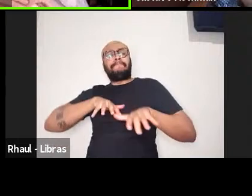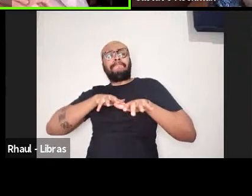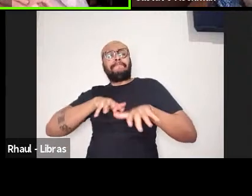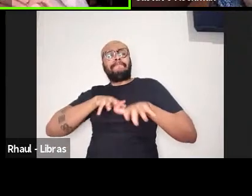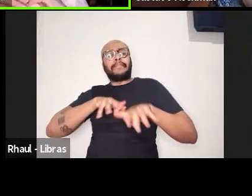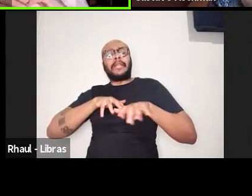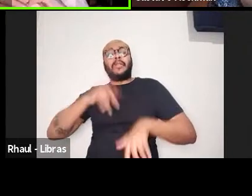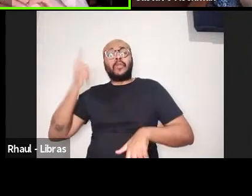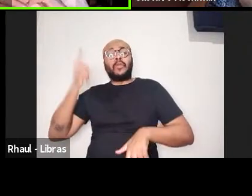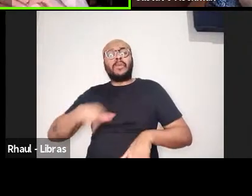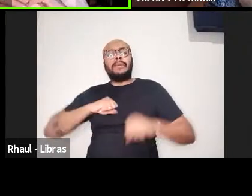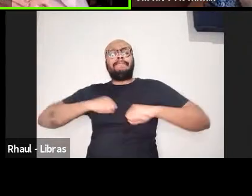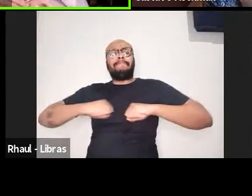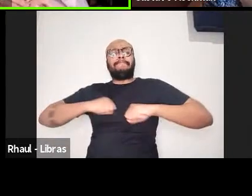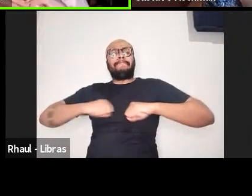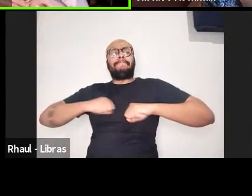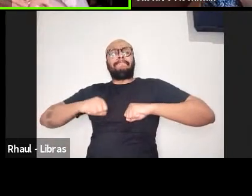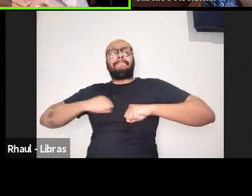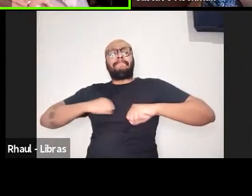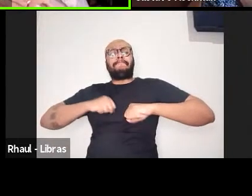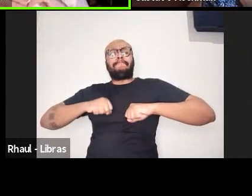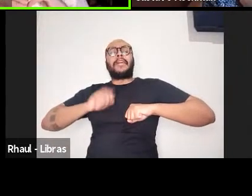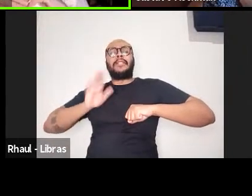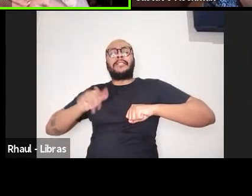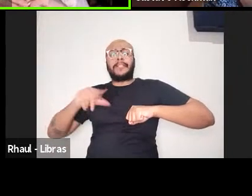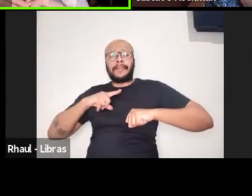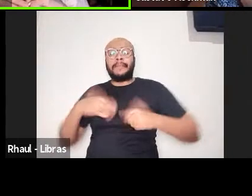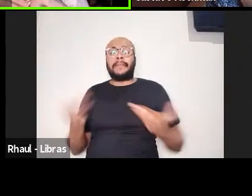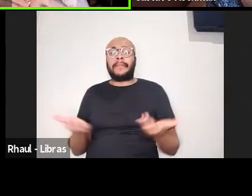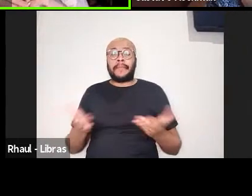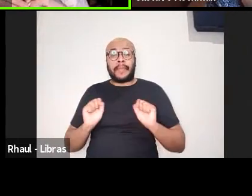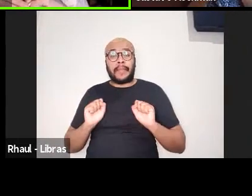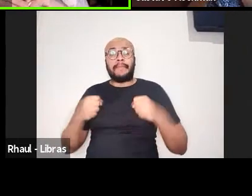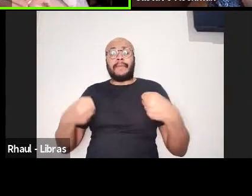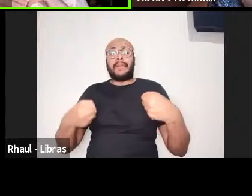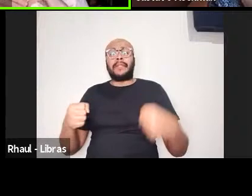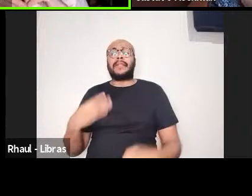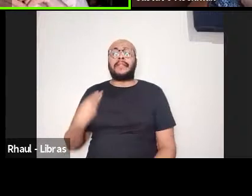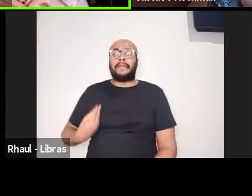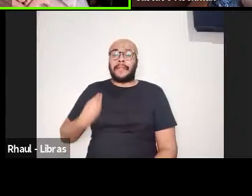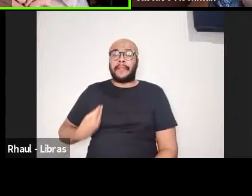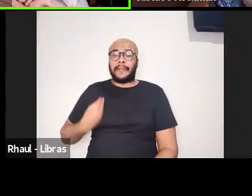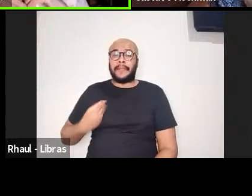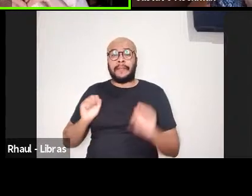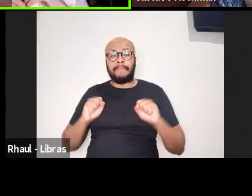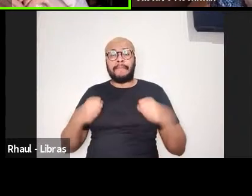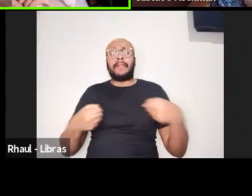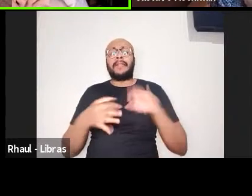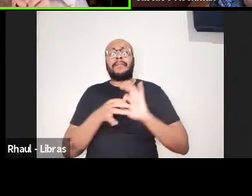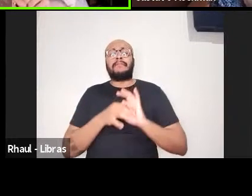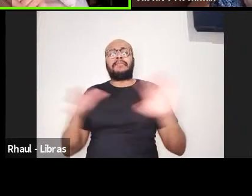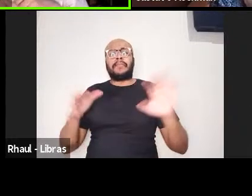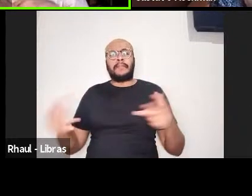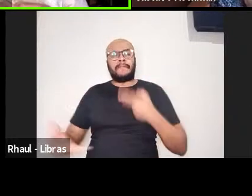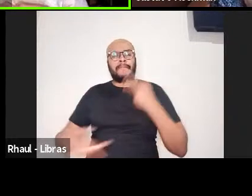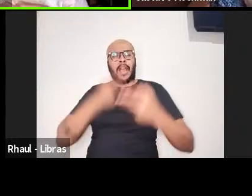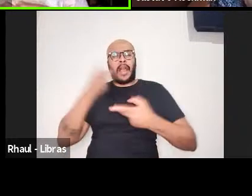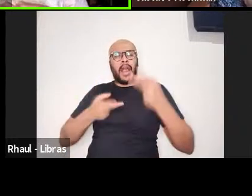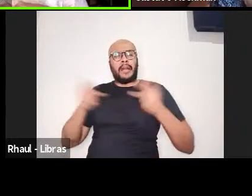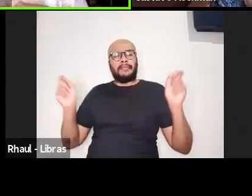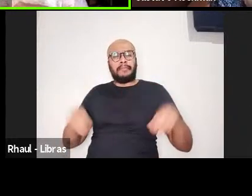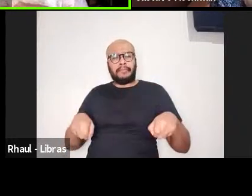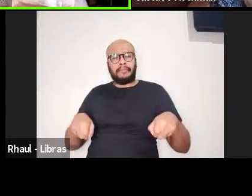vez para a minha geração, em defesa da vida, da liberdade de expressão, da